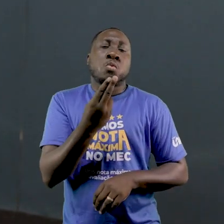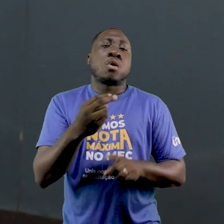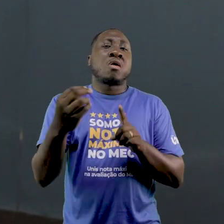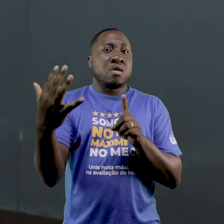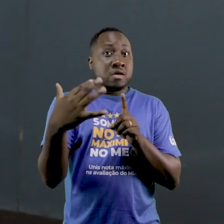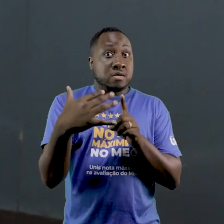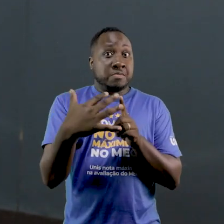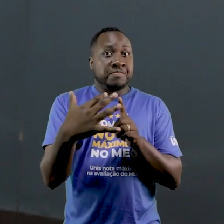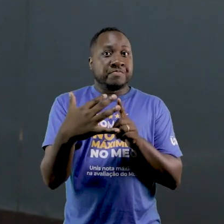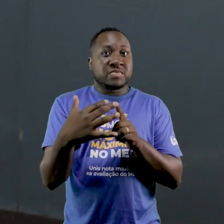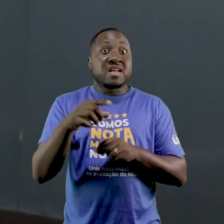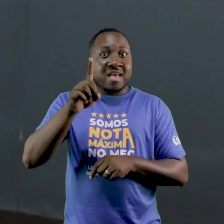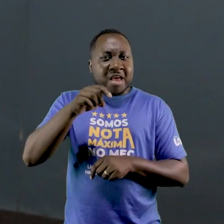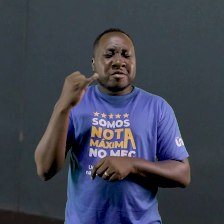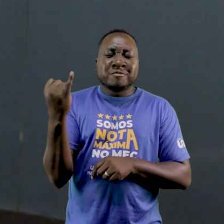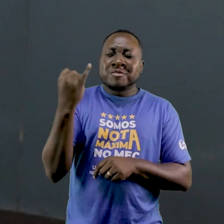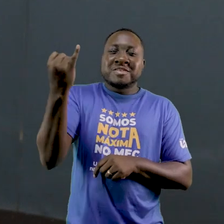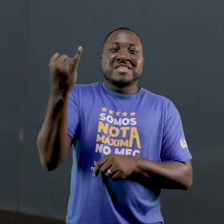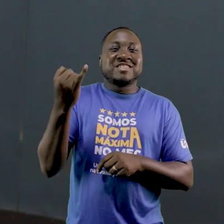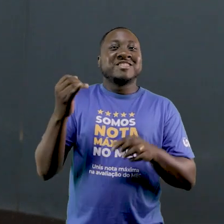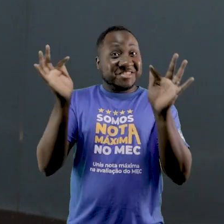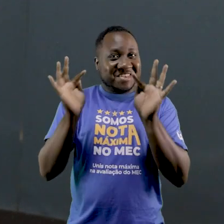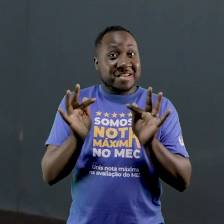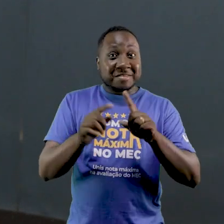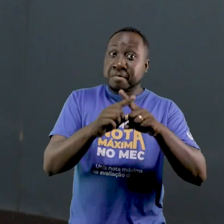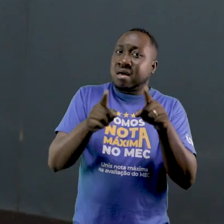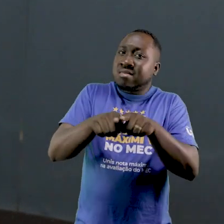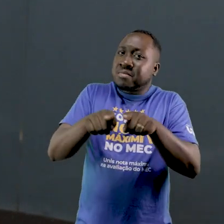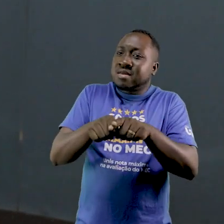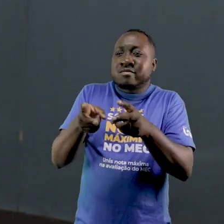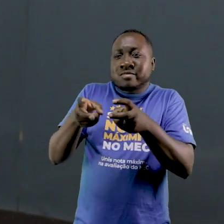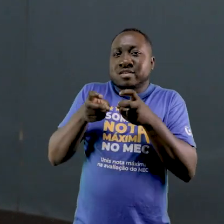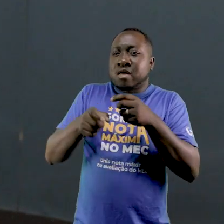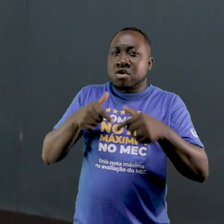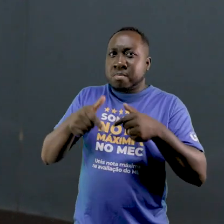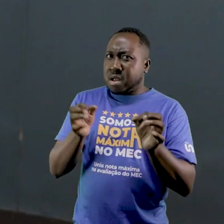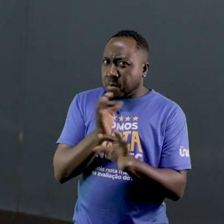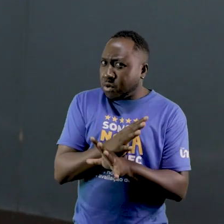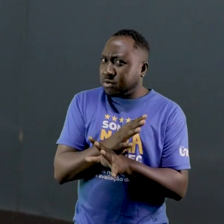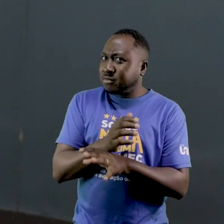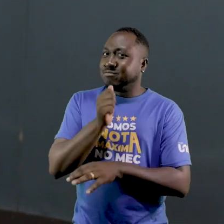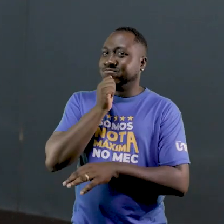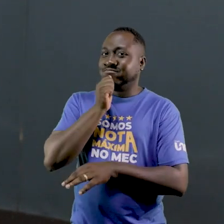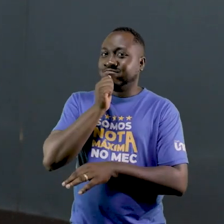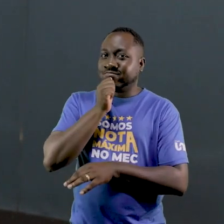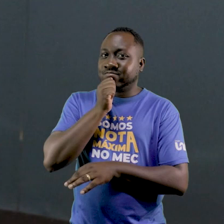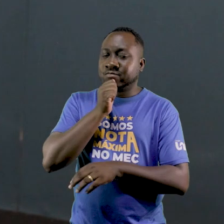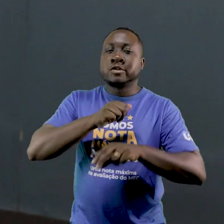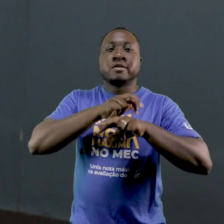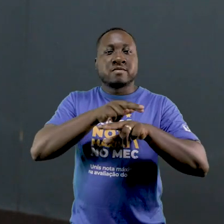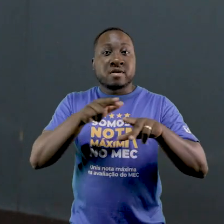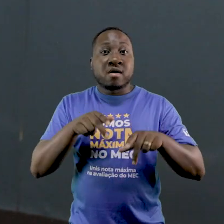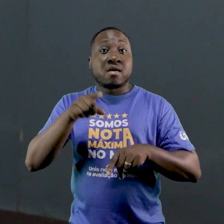que enfrentam todo tipo de discriminação ou assédio. É importante celebrarmos essas conquistas, mas também